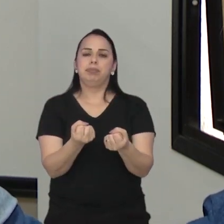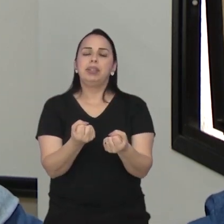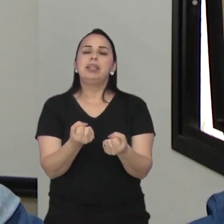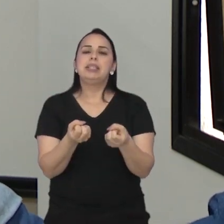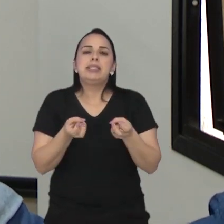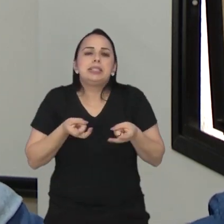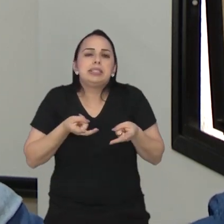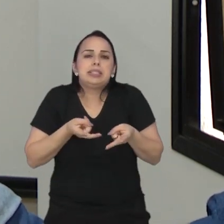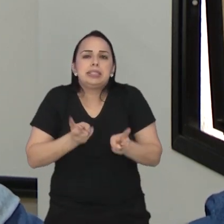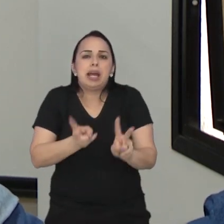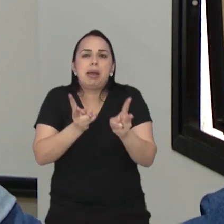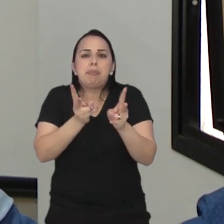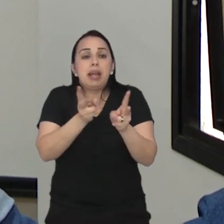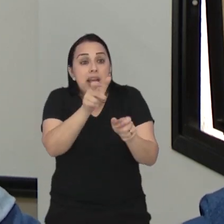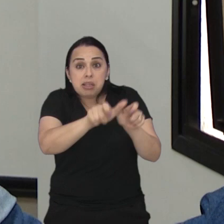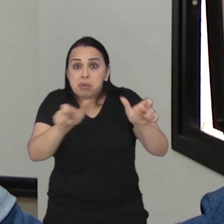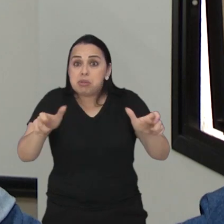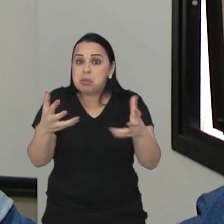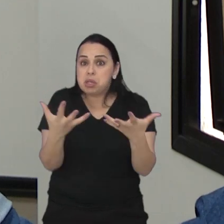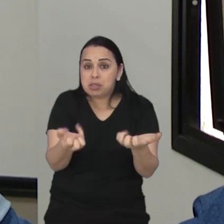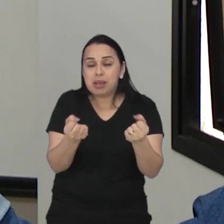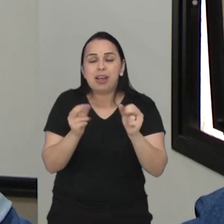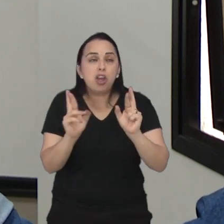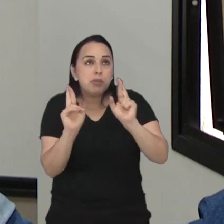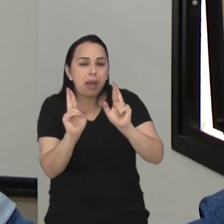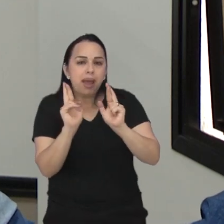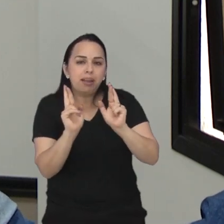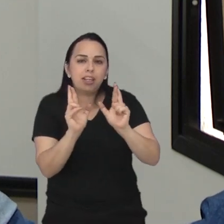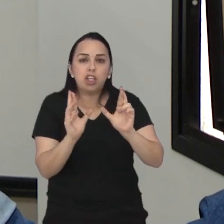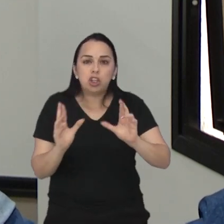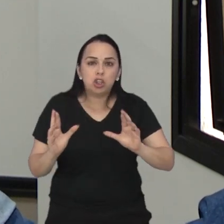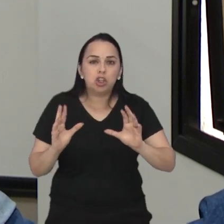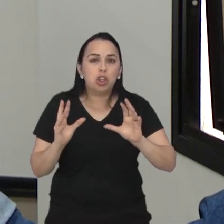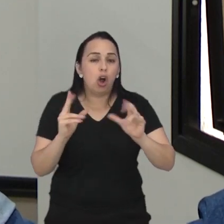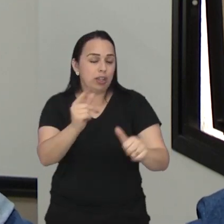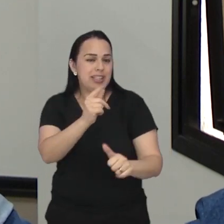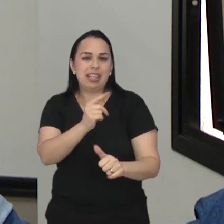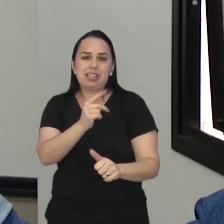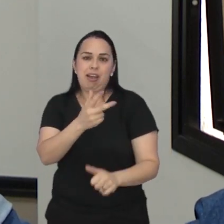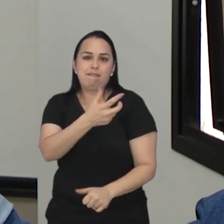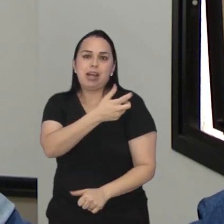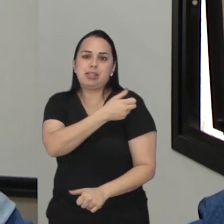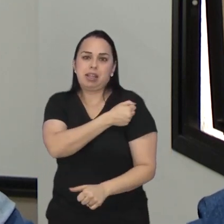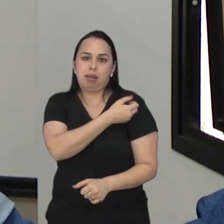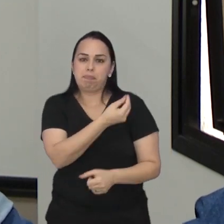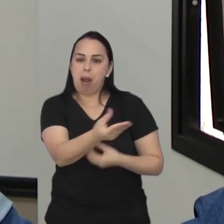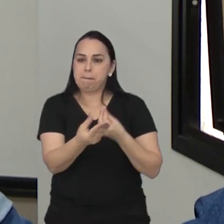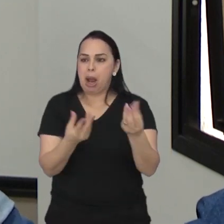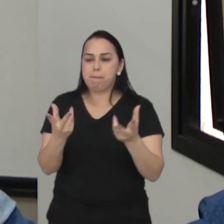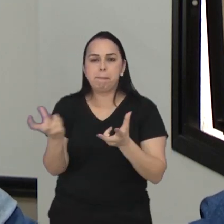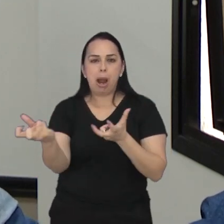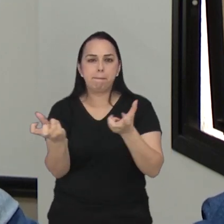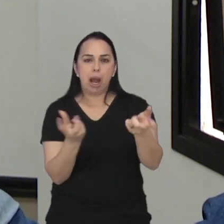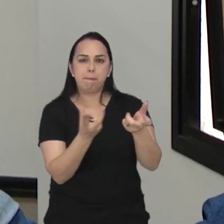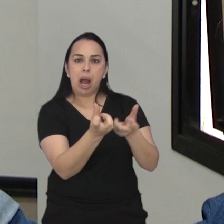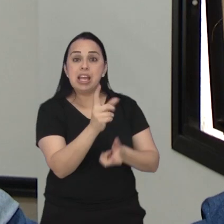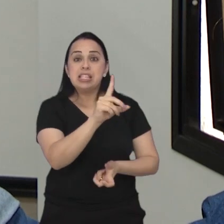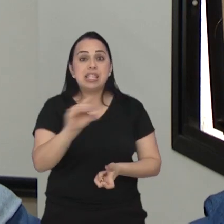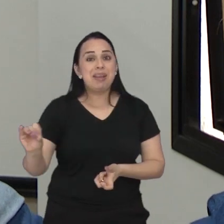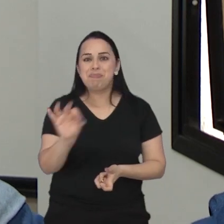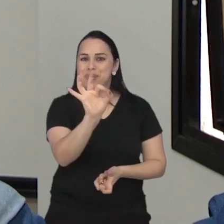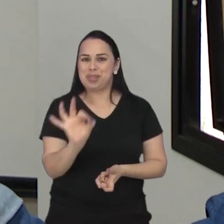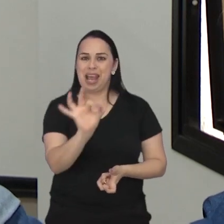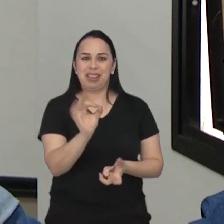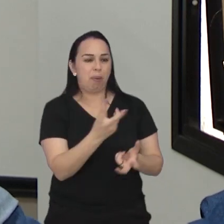cada vez mais ter essa adesão espero um dia todo tipo de vacinação chegando a 100